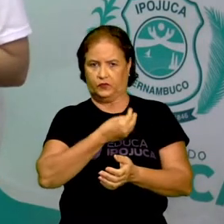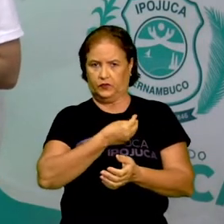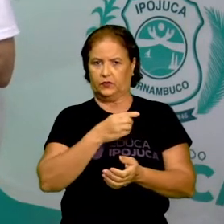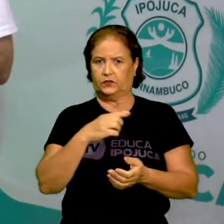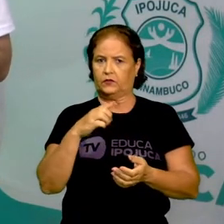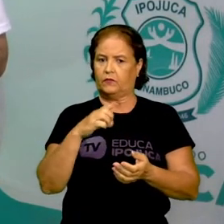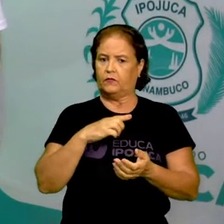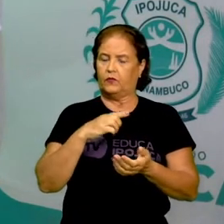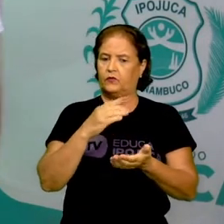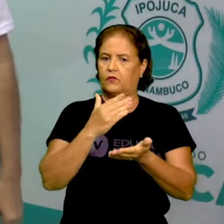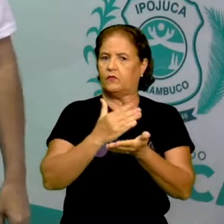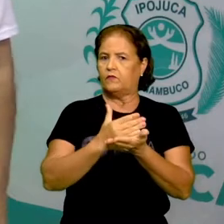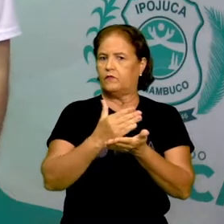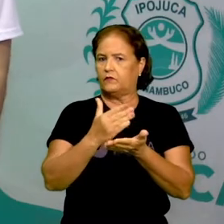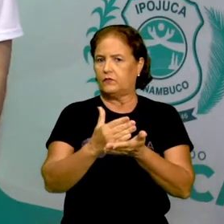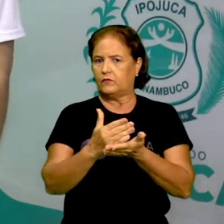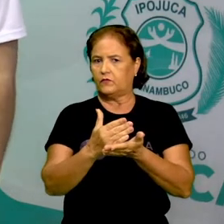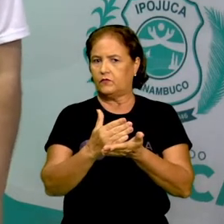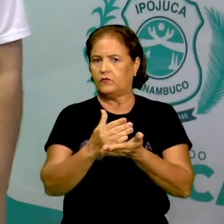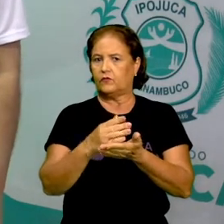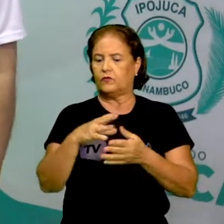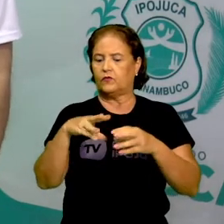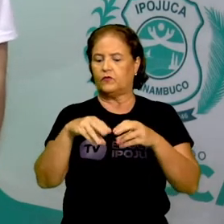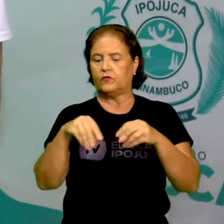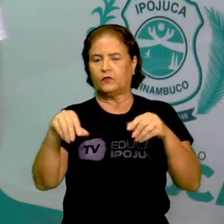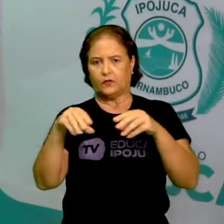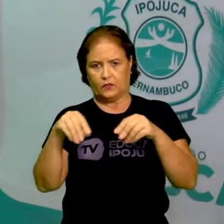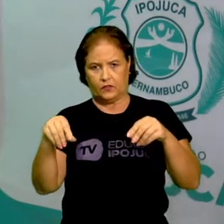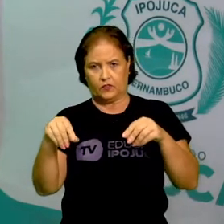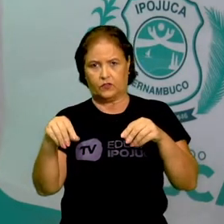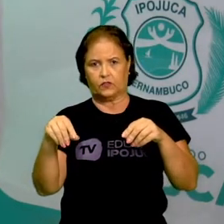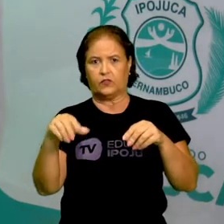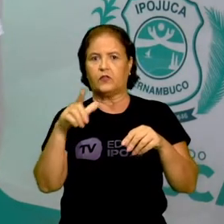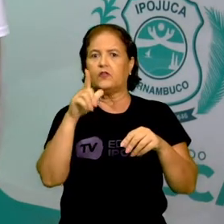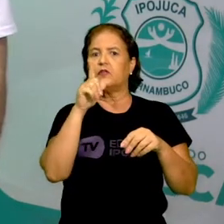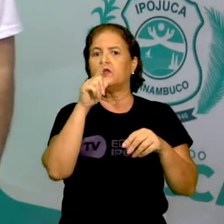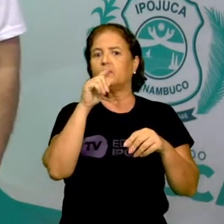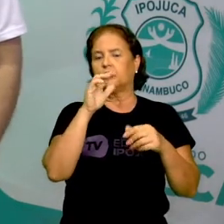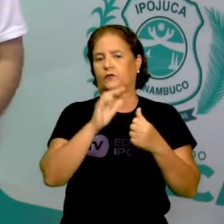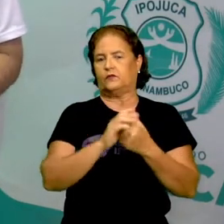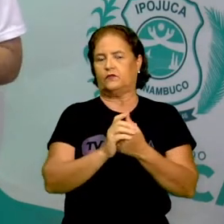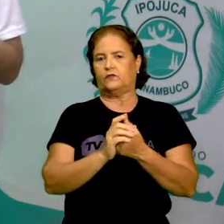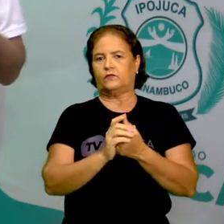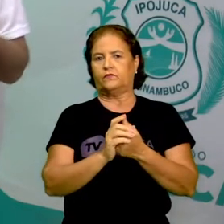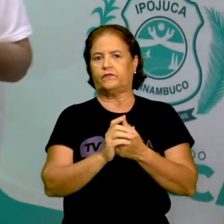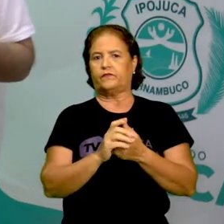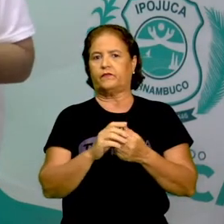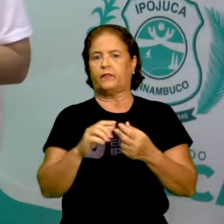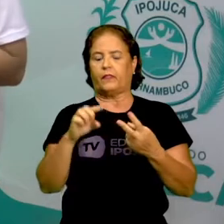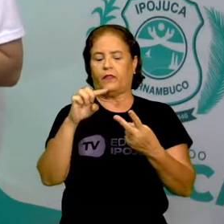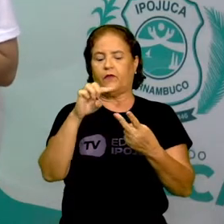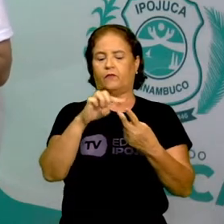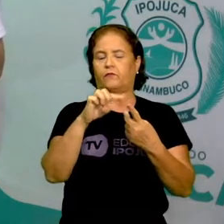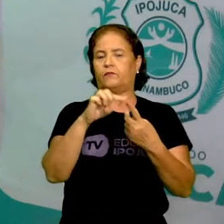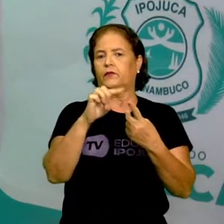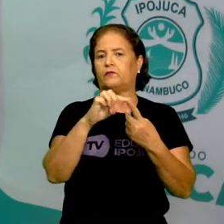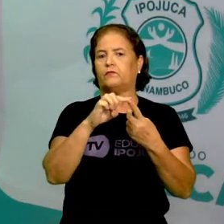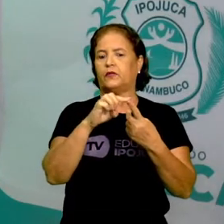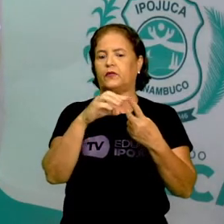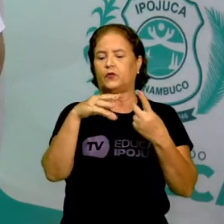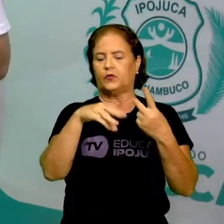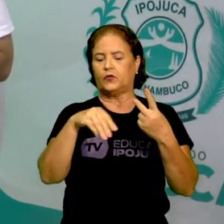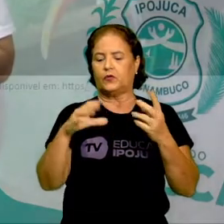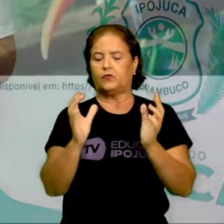e aquáticos. Os seres terrestres são